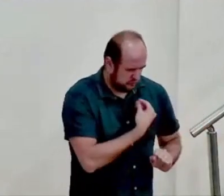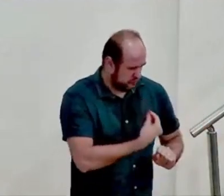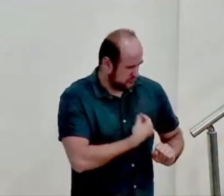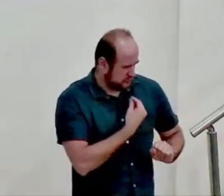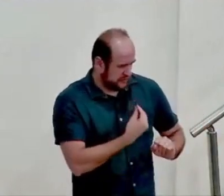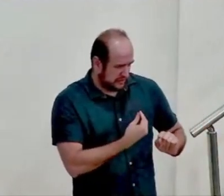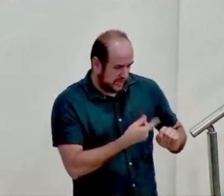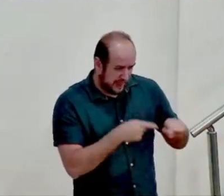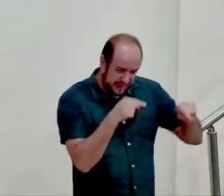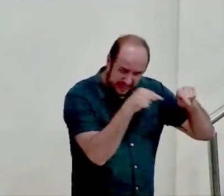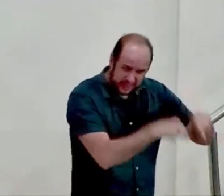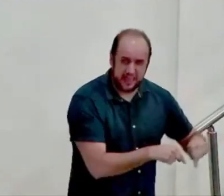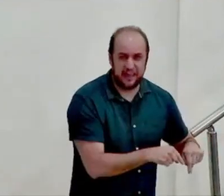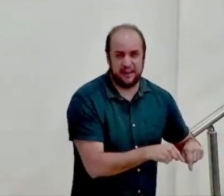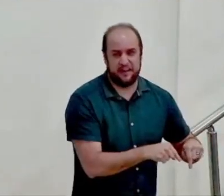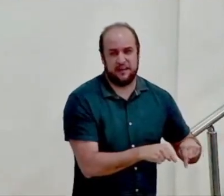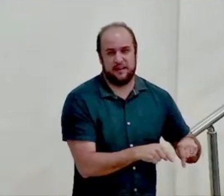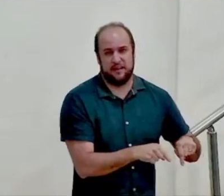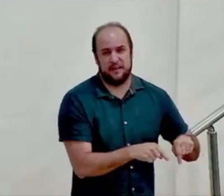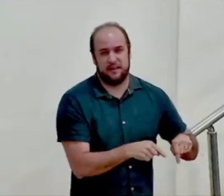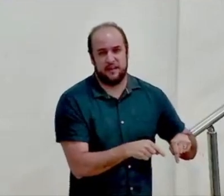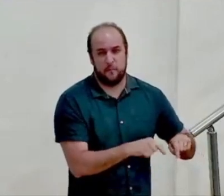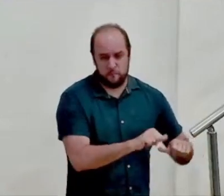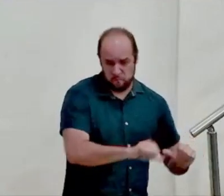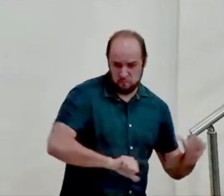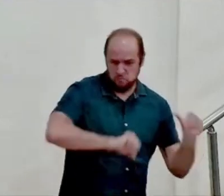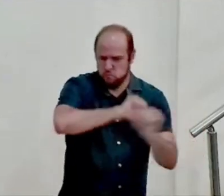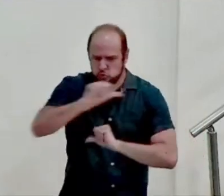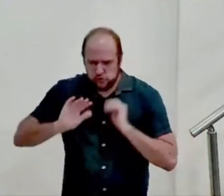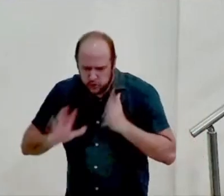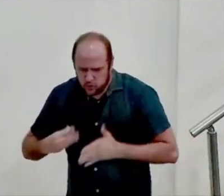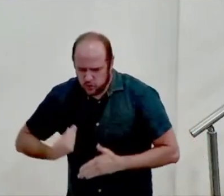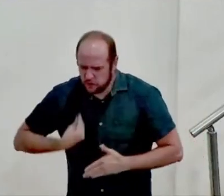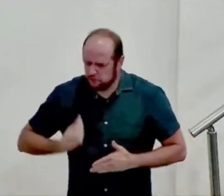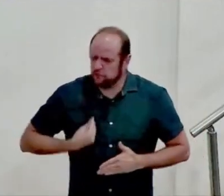autocontrolada piedosa corretamente